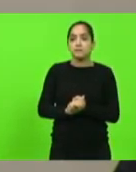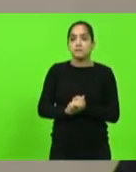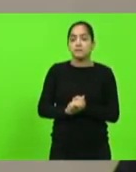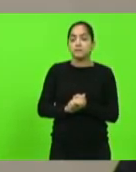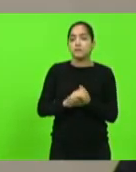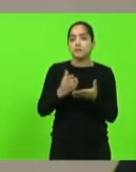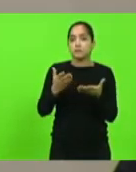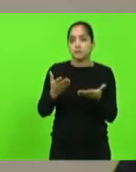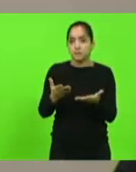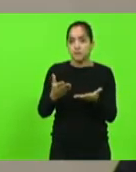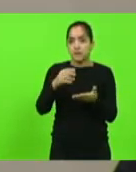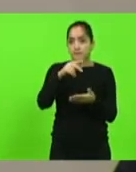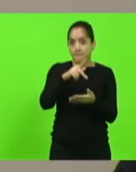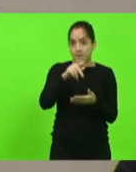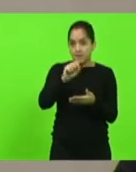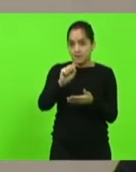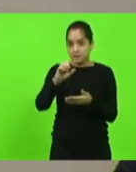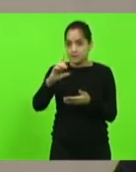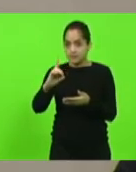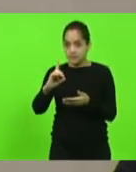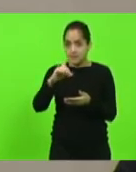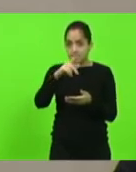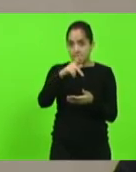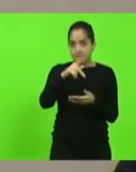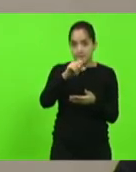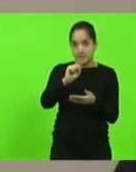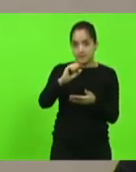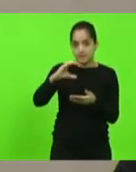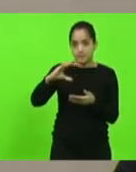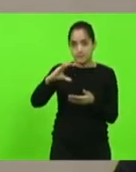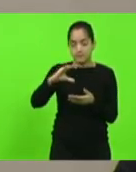Bloco PSD, PSC.